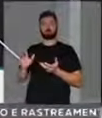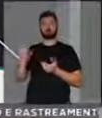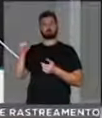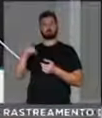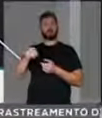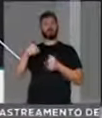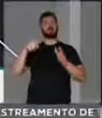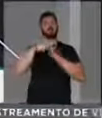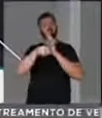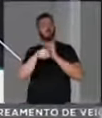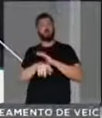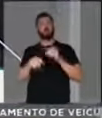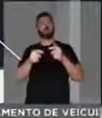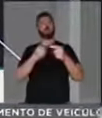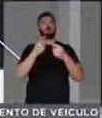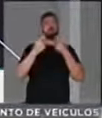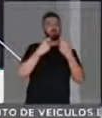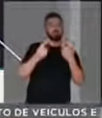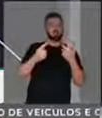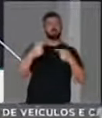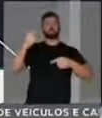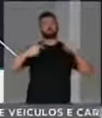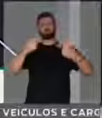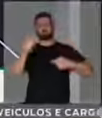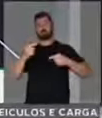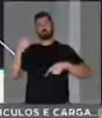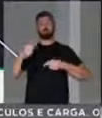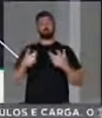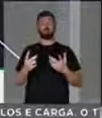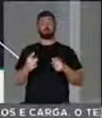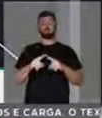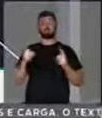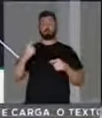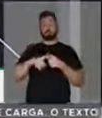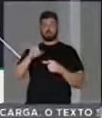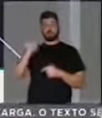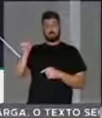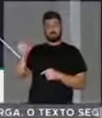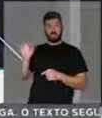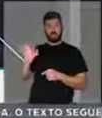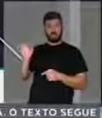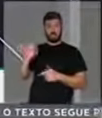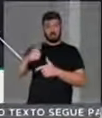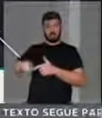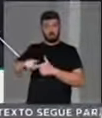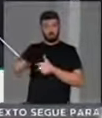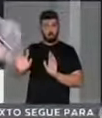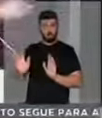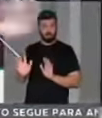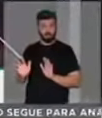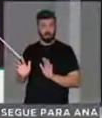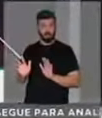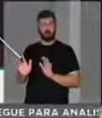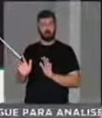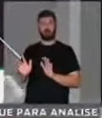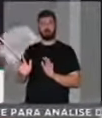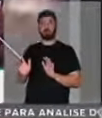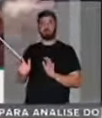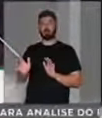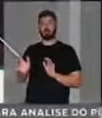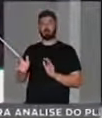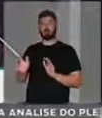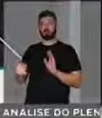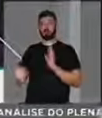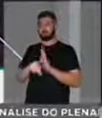sabatina? Se ele não tem nenhum problema colocado